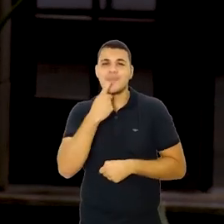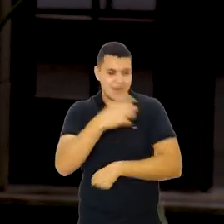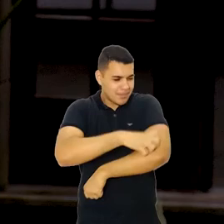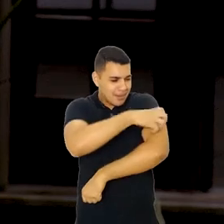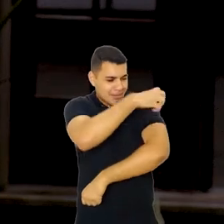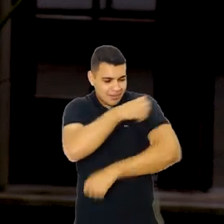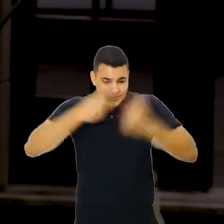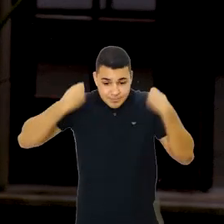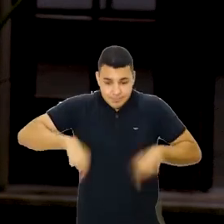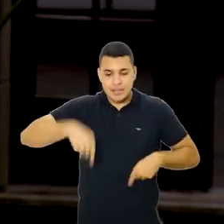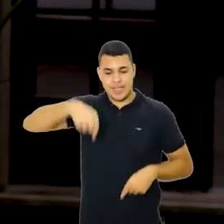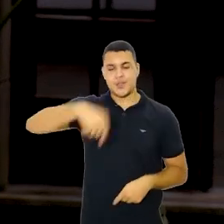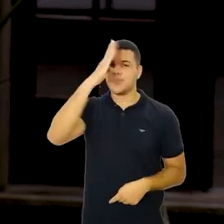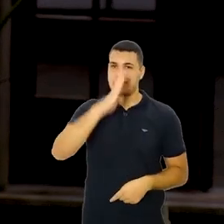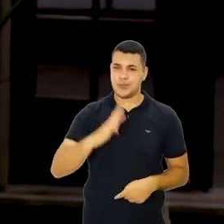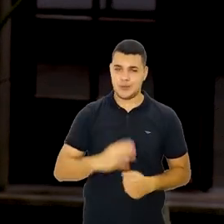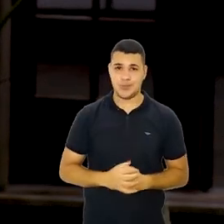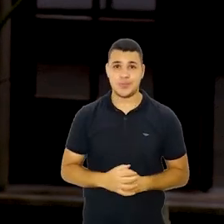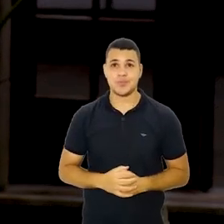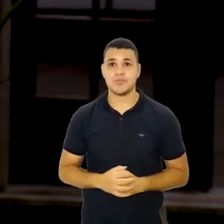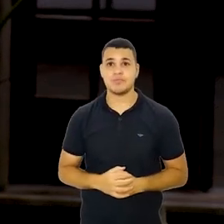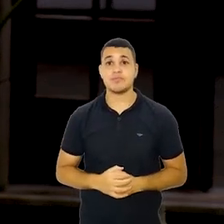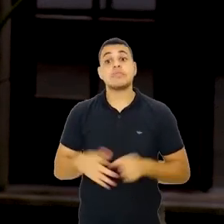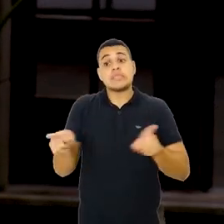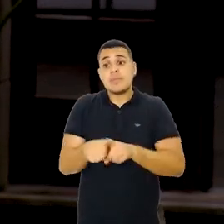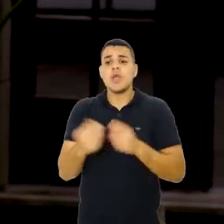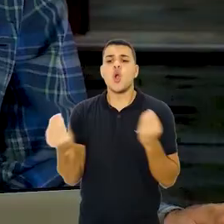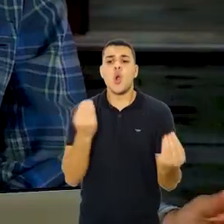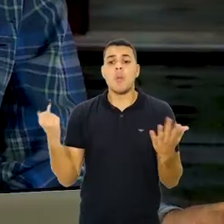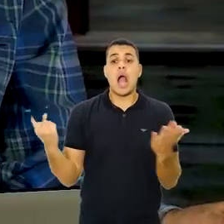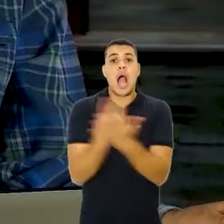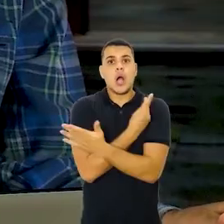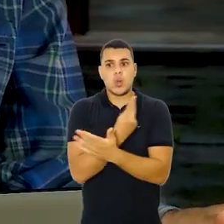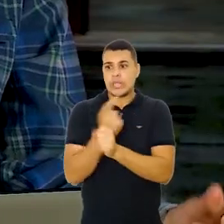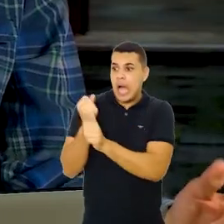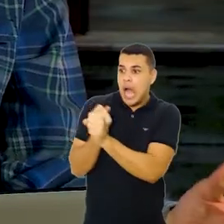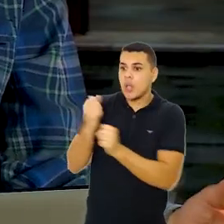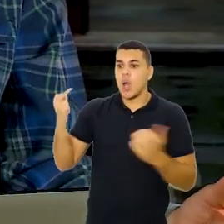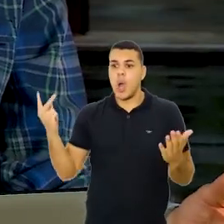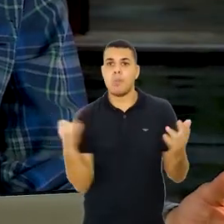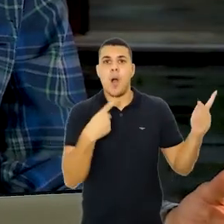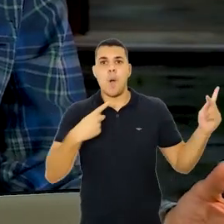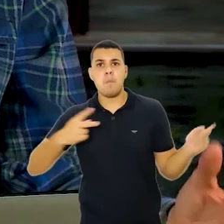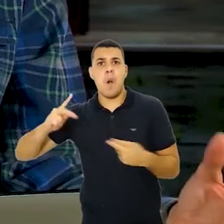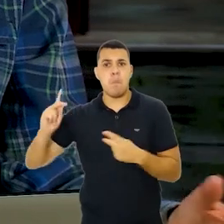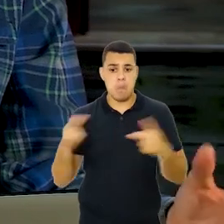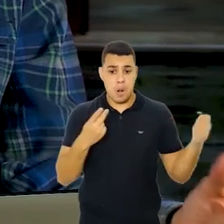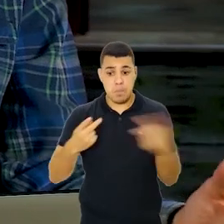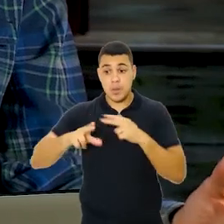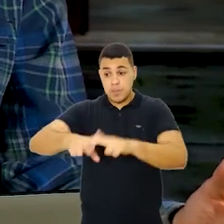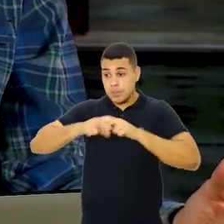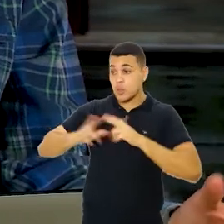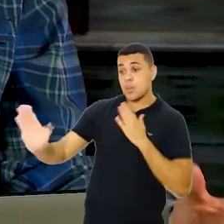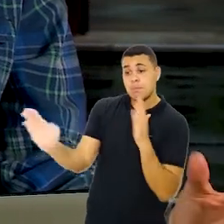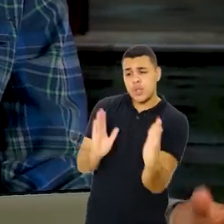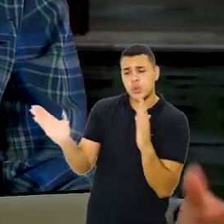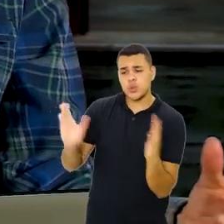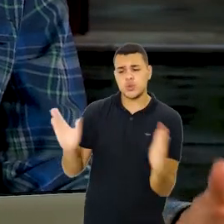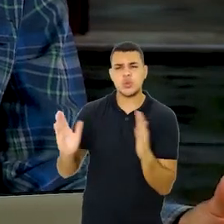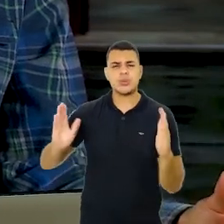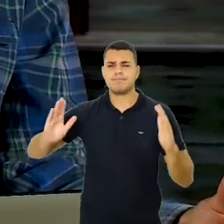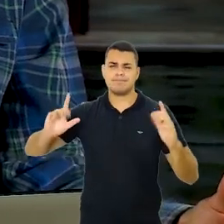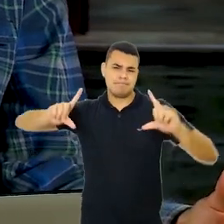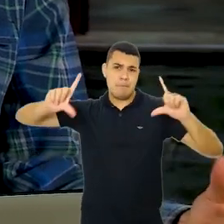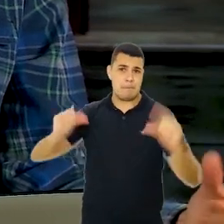novamente o sarampo de volta no Brasil. E a sazonalidade relacionada à